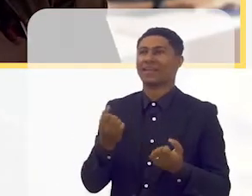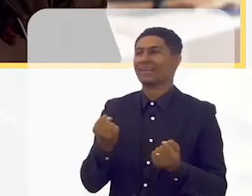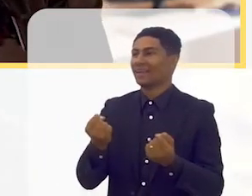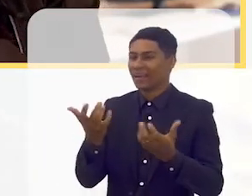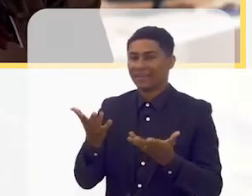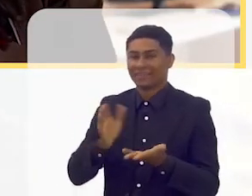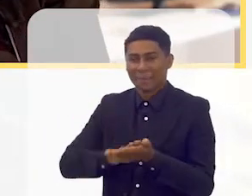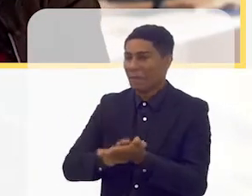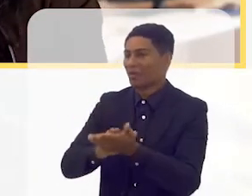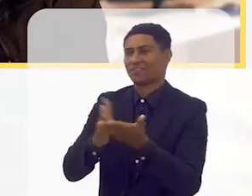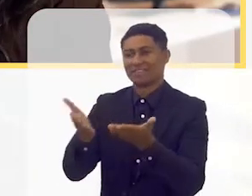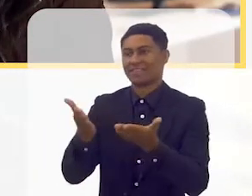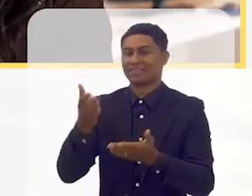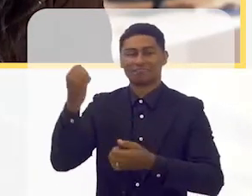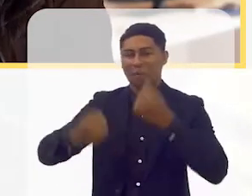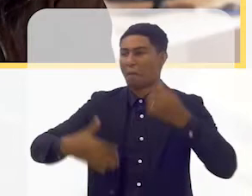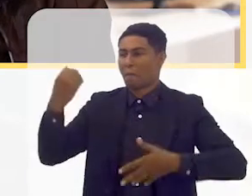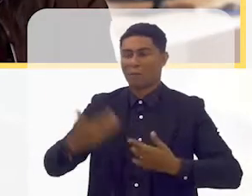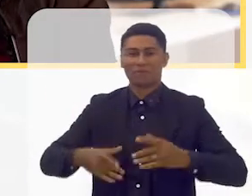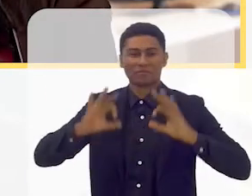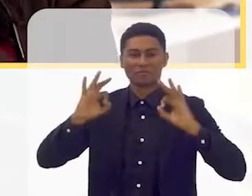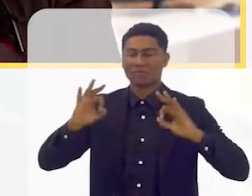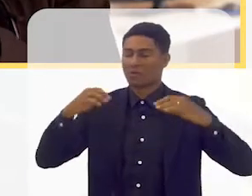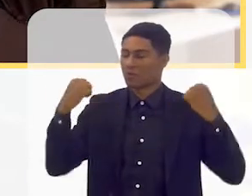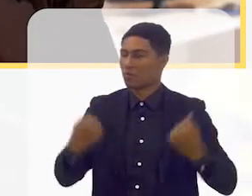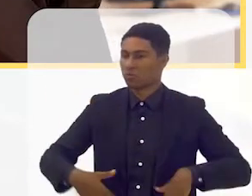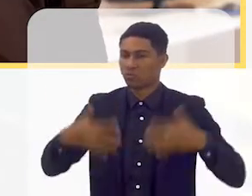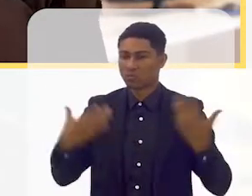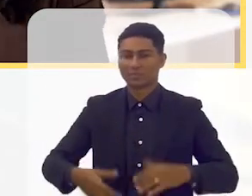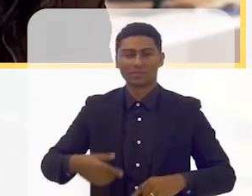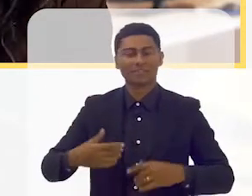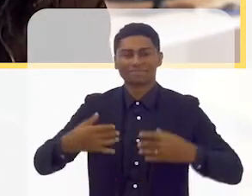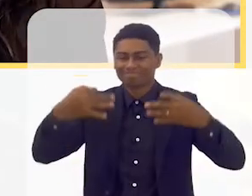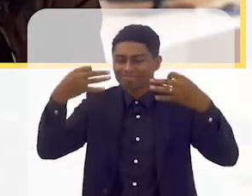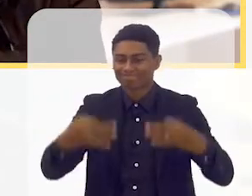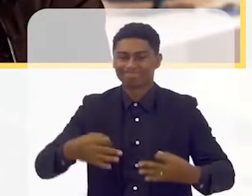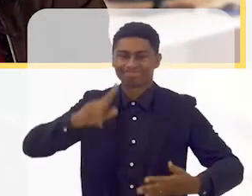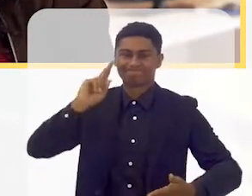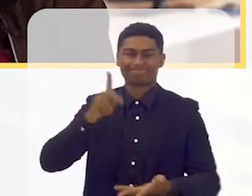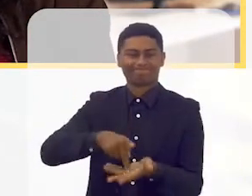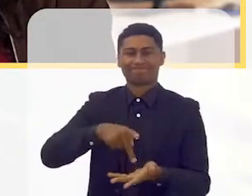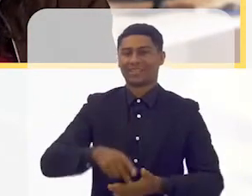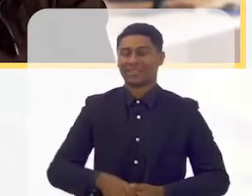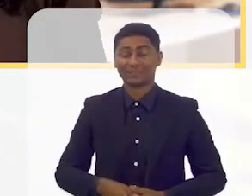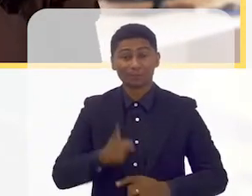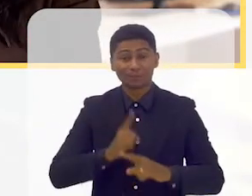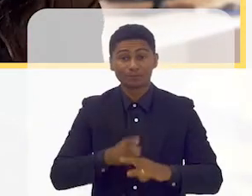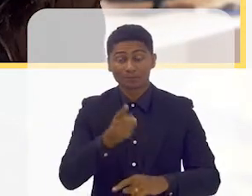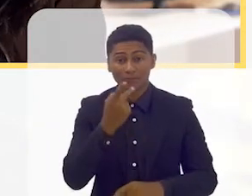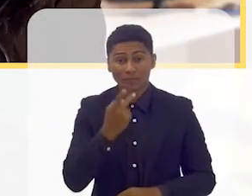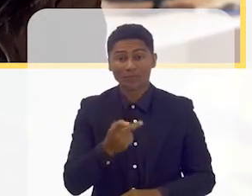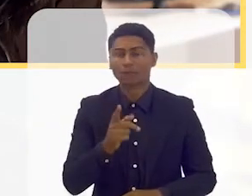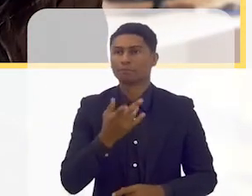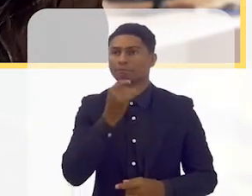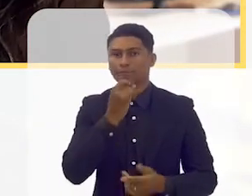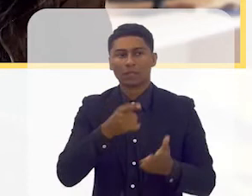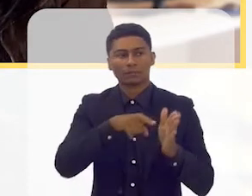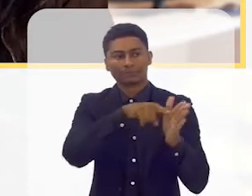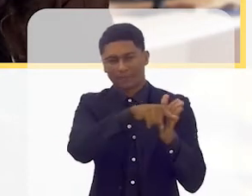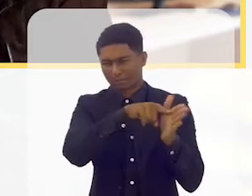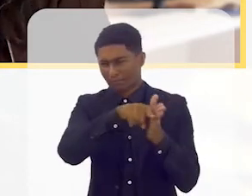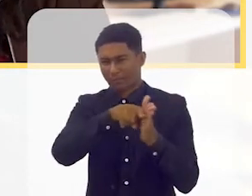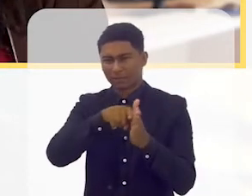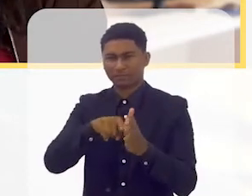um bravo assim, eu daria. Porque é exatamente isso. E quando a senhora fala também de